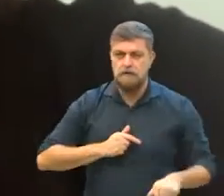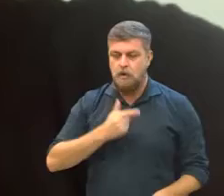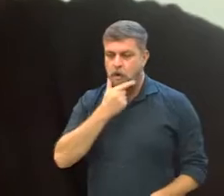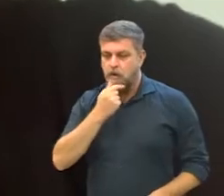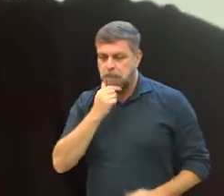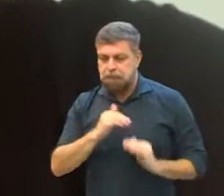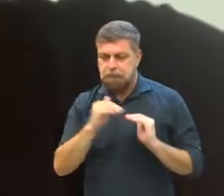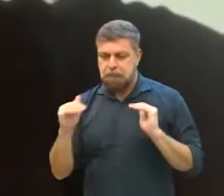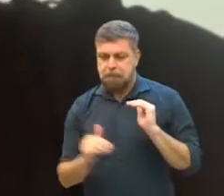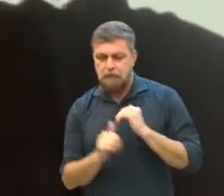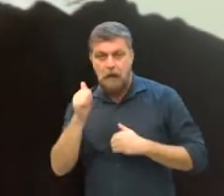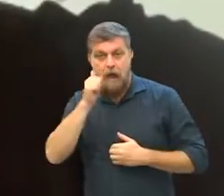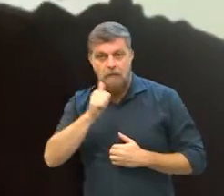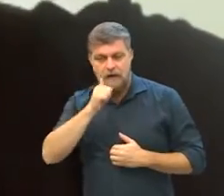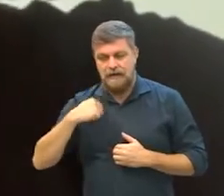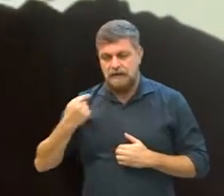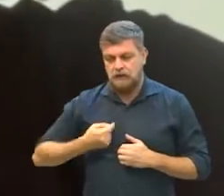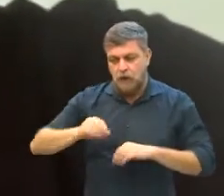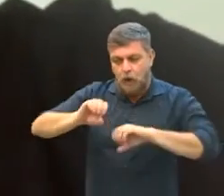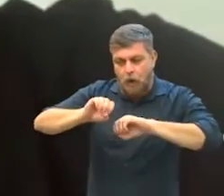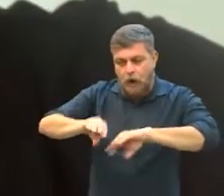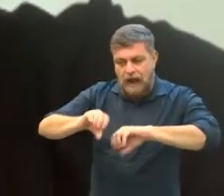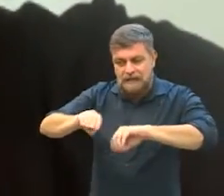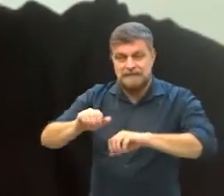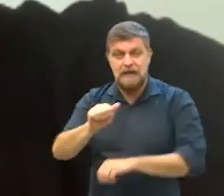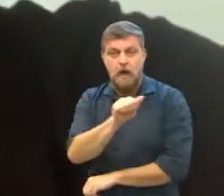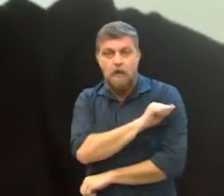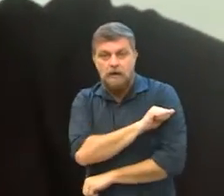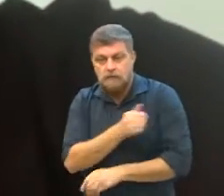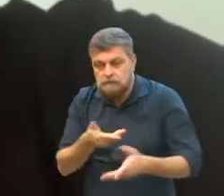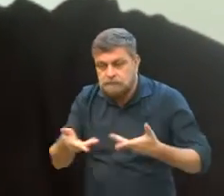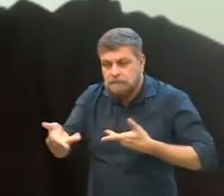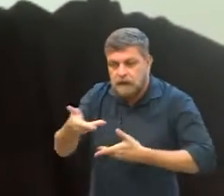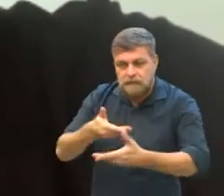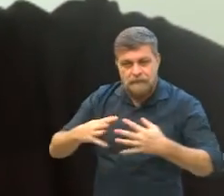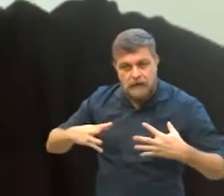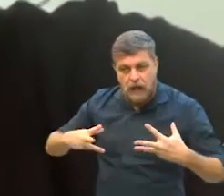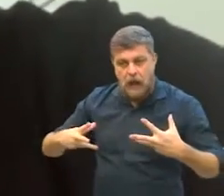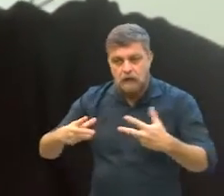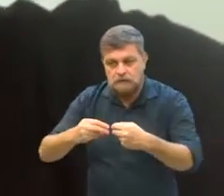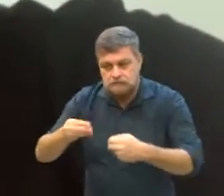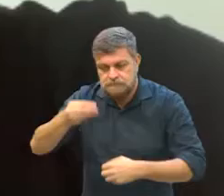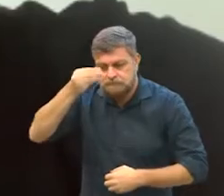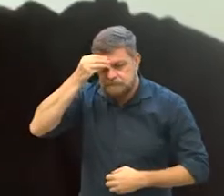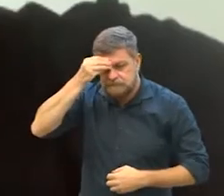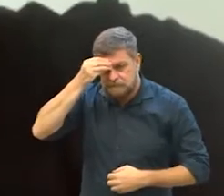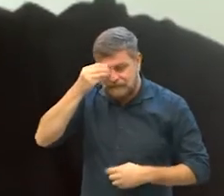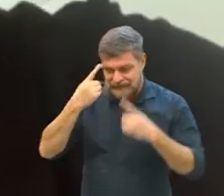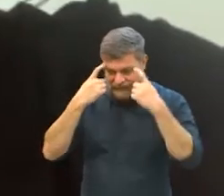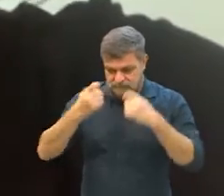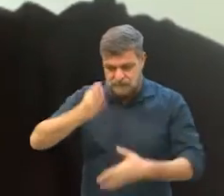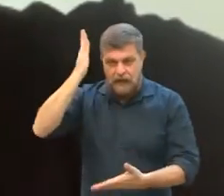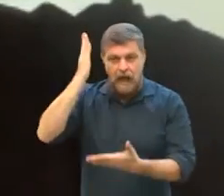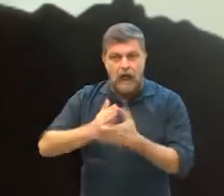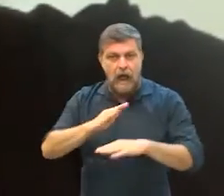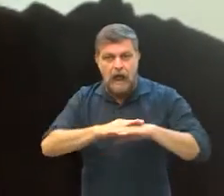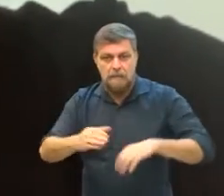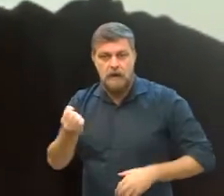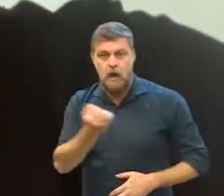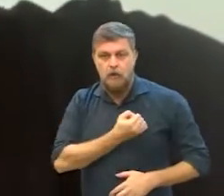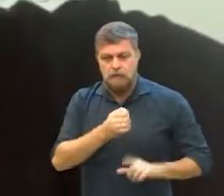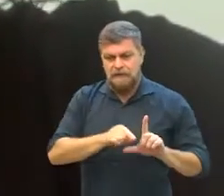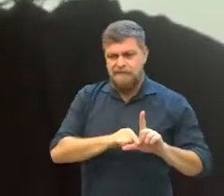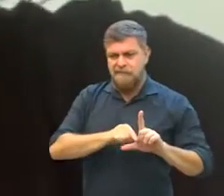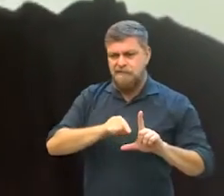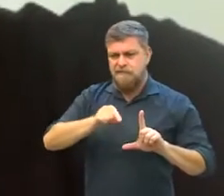Enfim, e a gente quer debater isso com os nossos alunos. A gente quer debater com todas e todos para que a gente rompa com